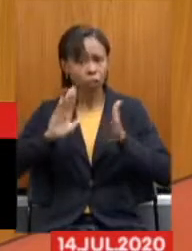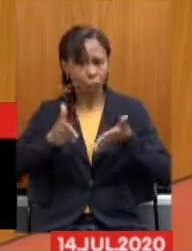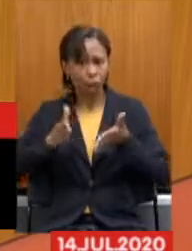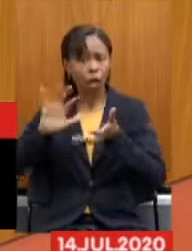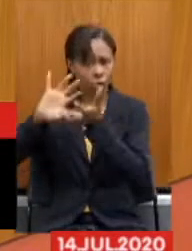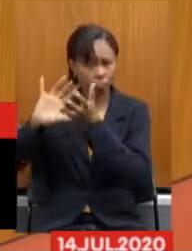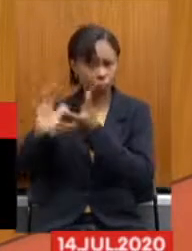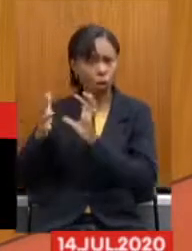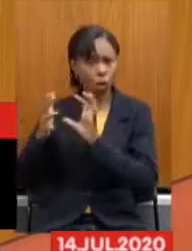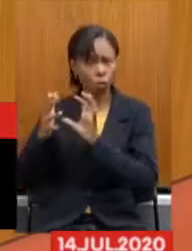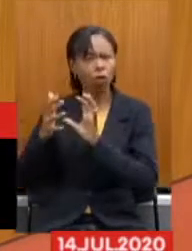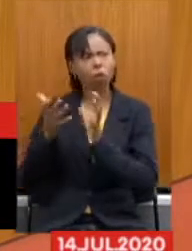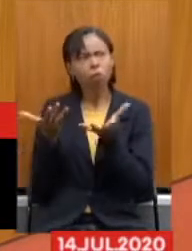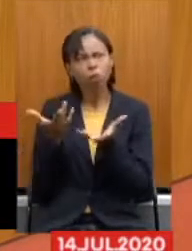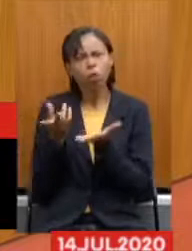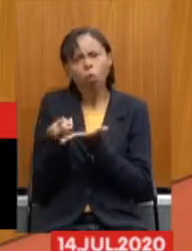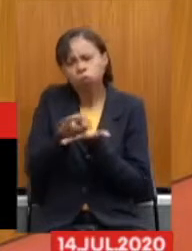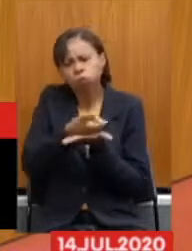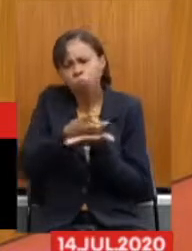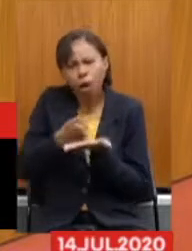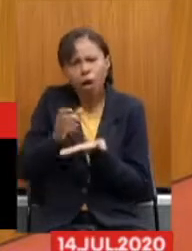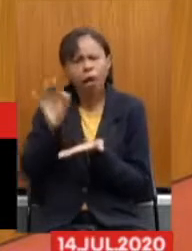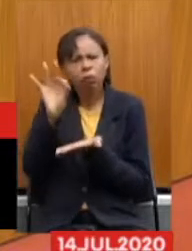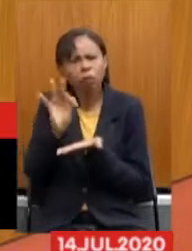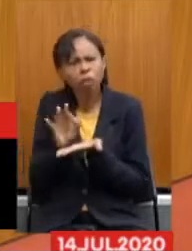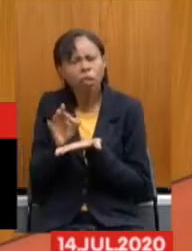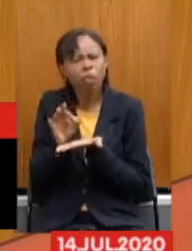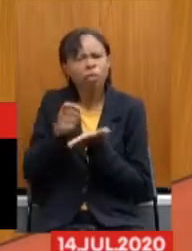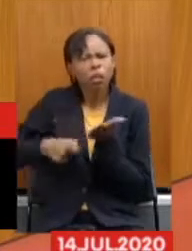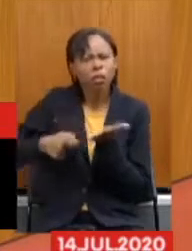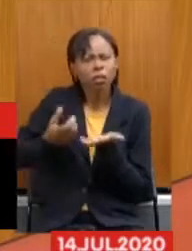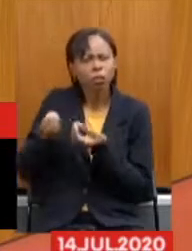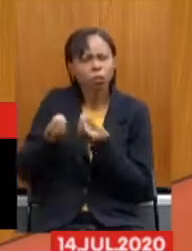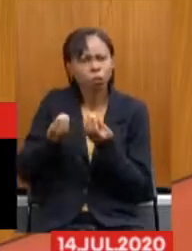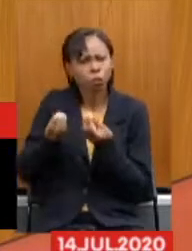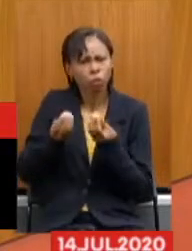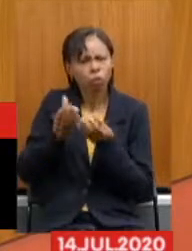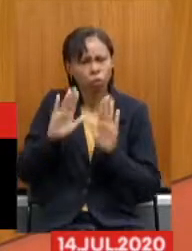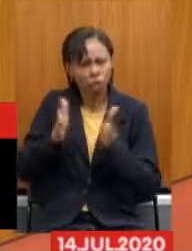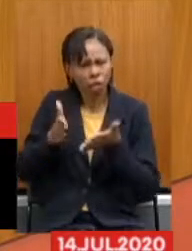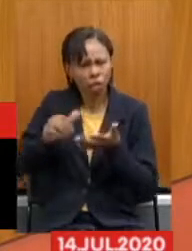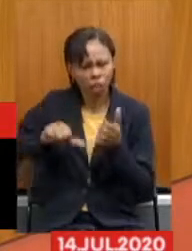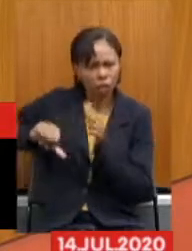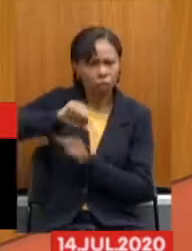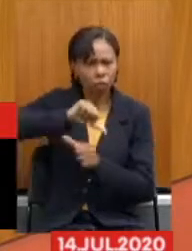com essas alíquotas, como é que está? O pessoal recebeu, também conseguiu na justiça reverter?